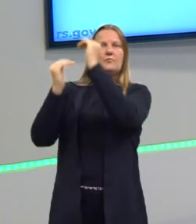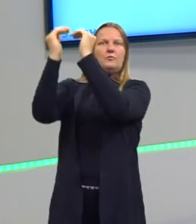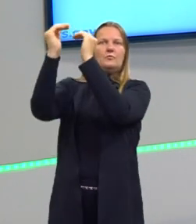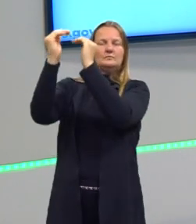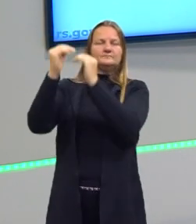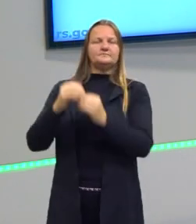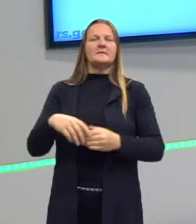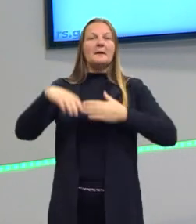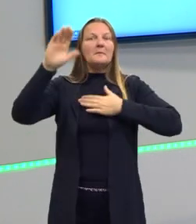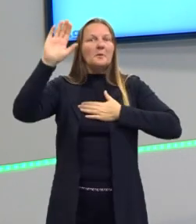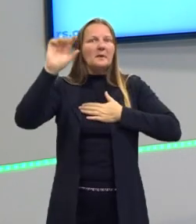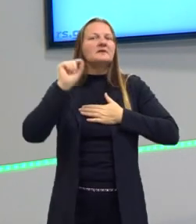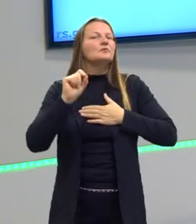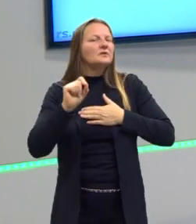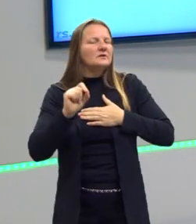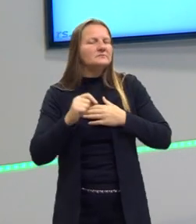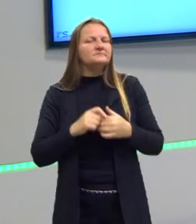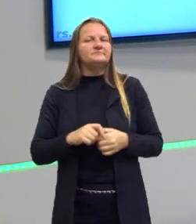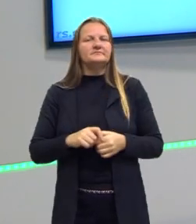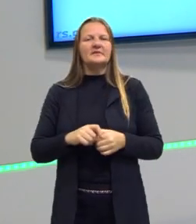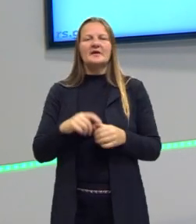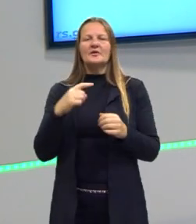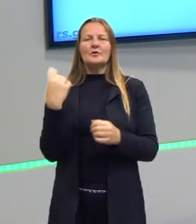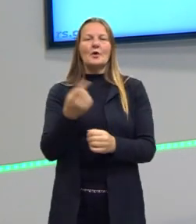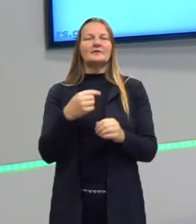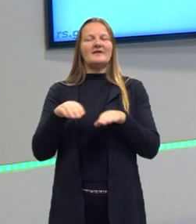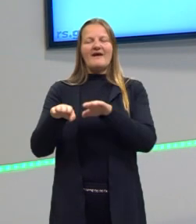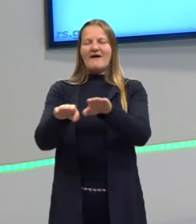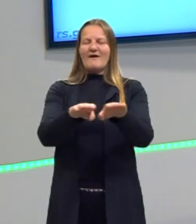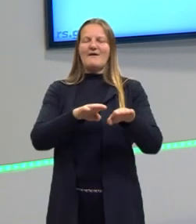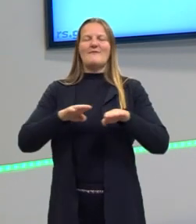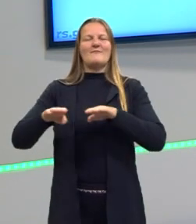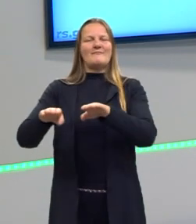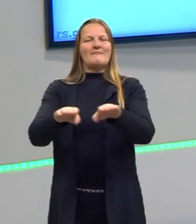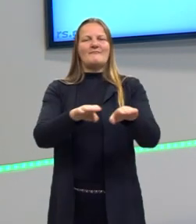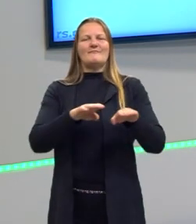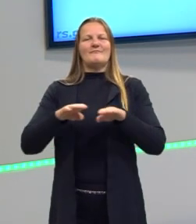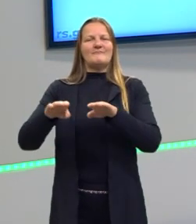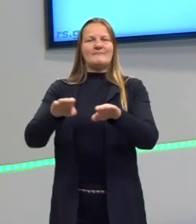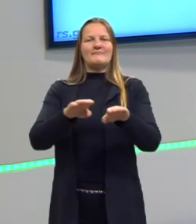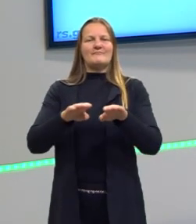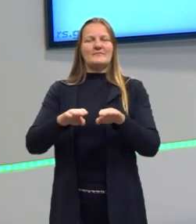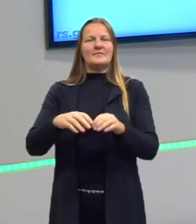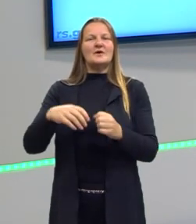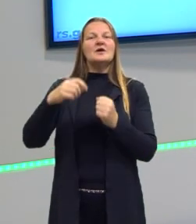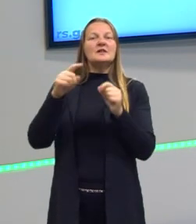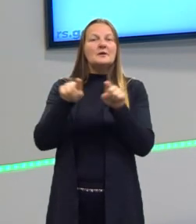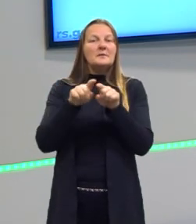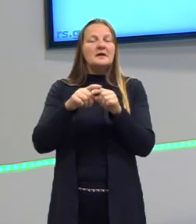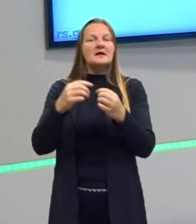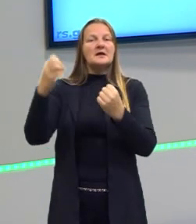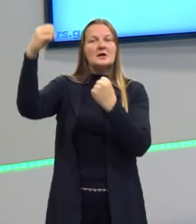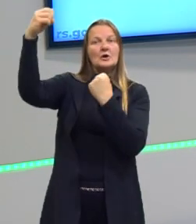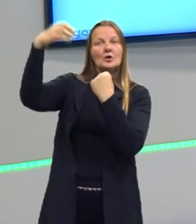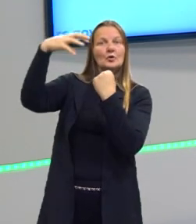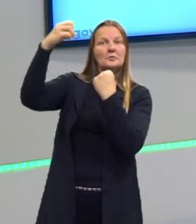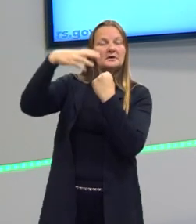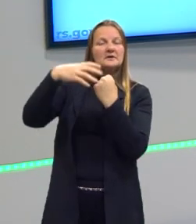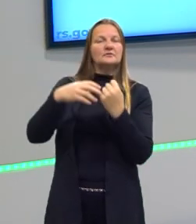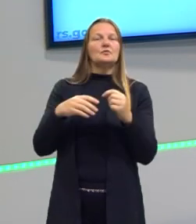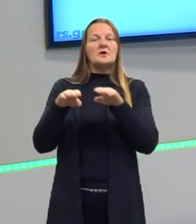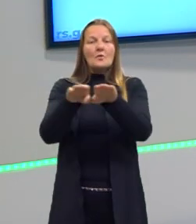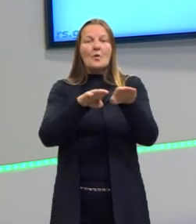a promessa era justamente para que nós fôssemos os igualitários. O iluminismo, né? Liberdade, igualdade e